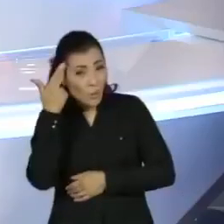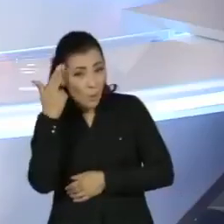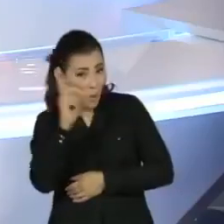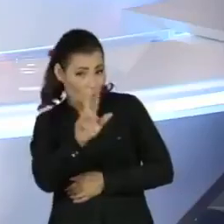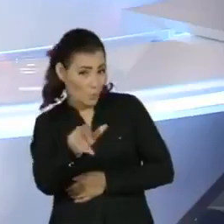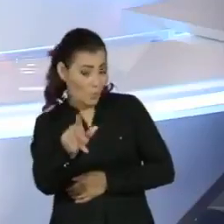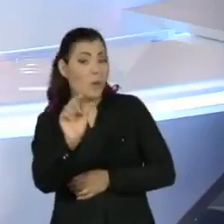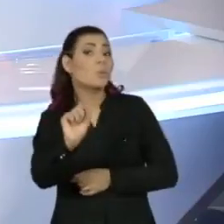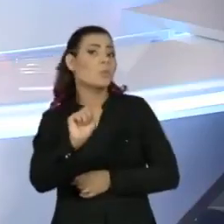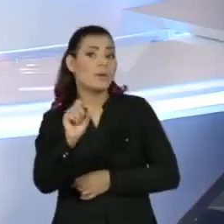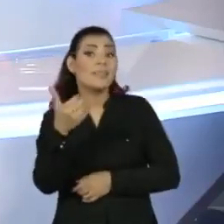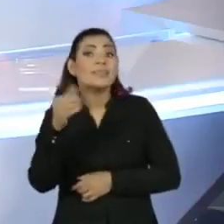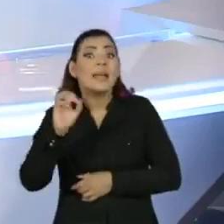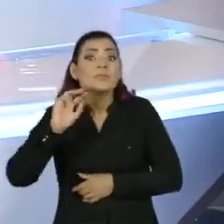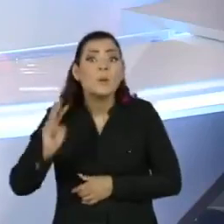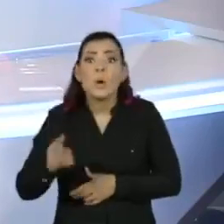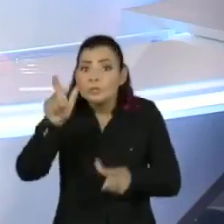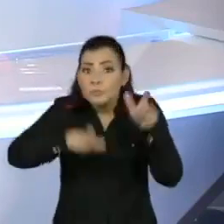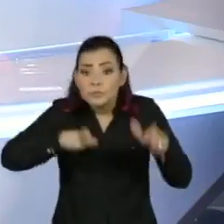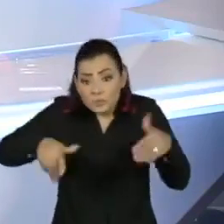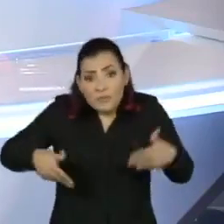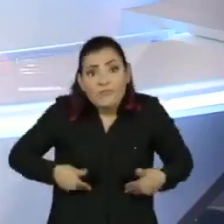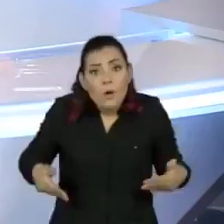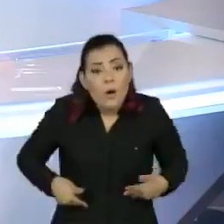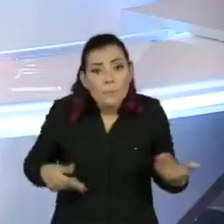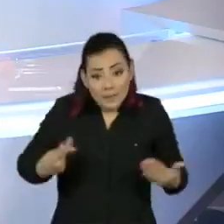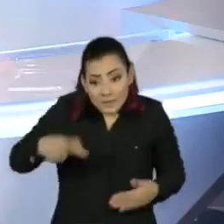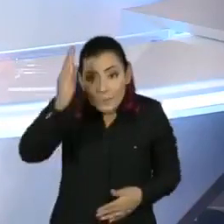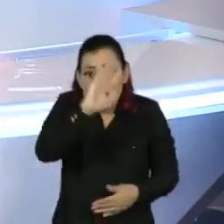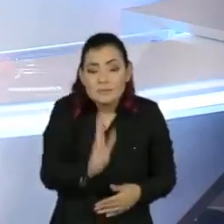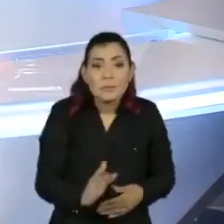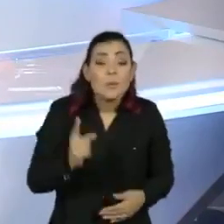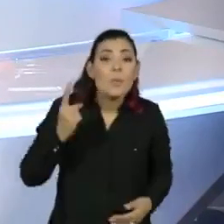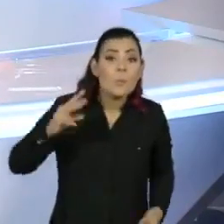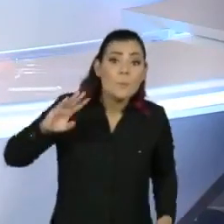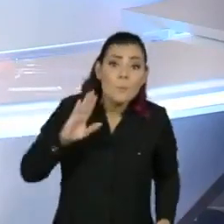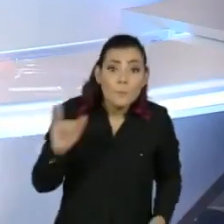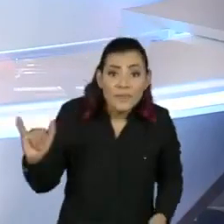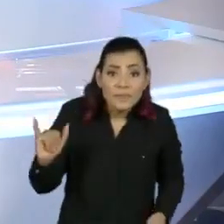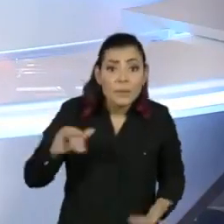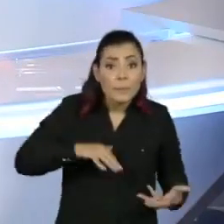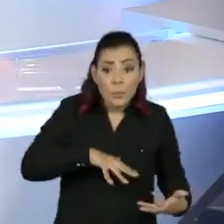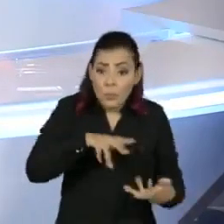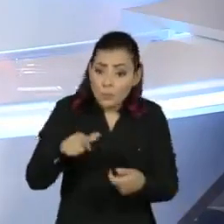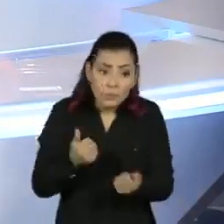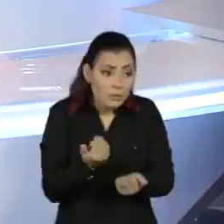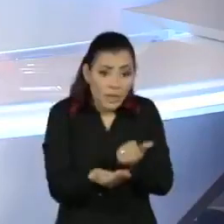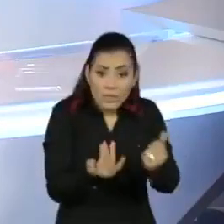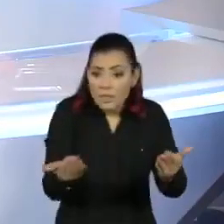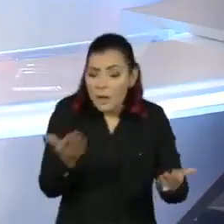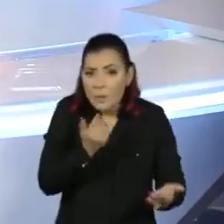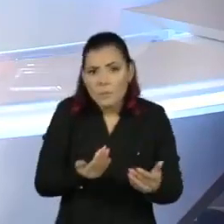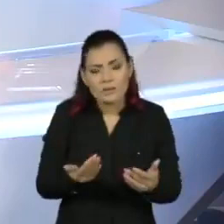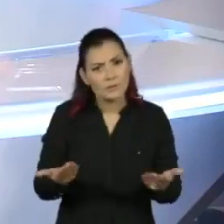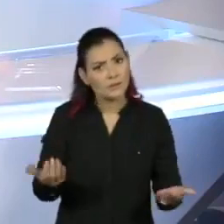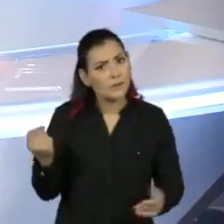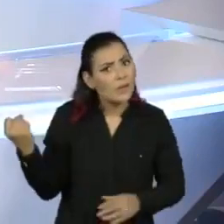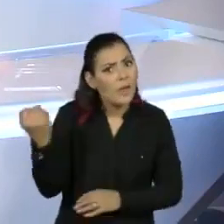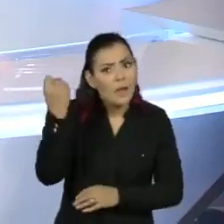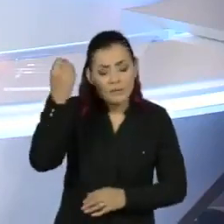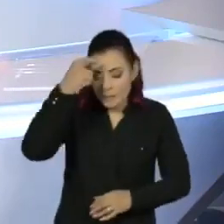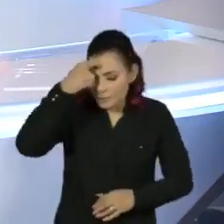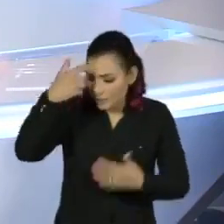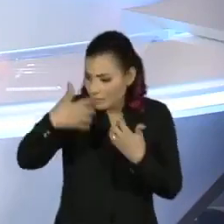10 milhões de pessoas passam fome num país que alimenta 1 bilhão em todo o mundo. E o mais grave é pensar que